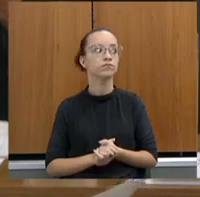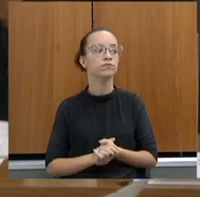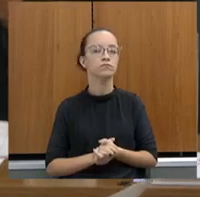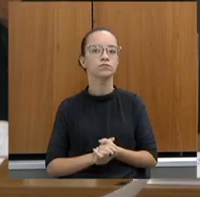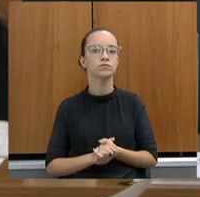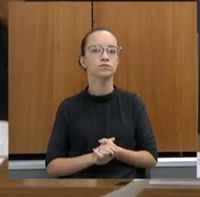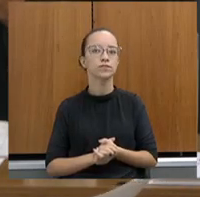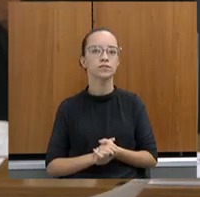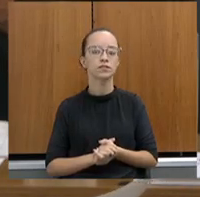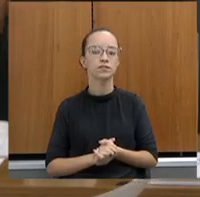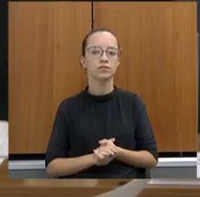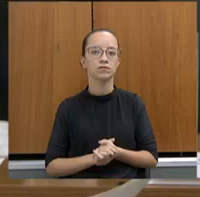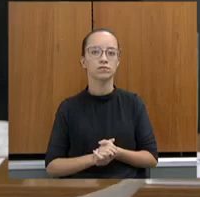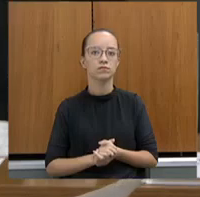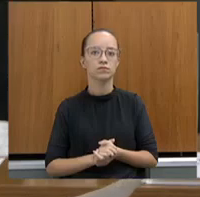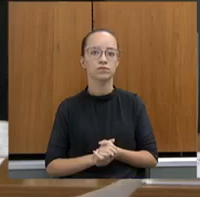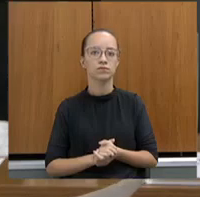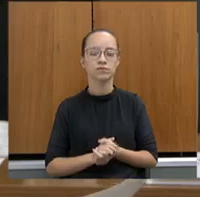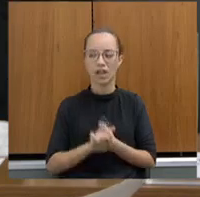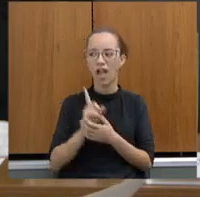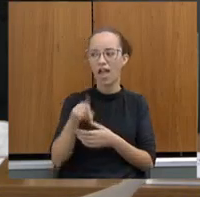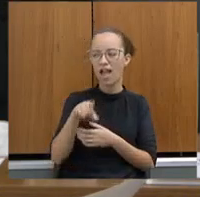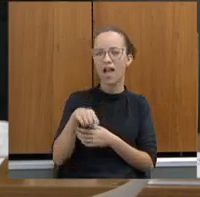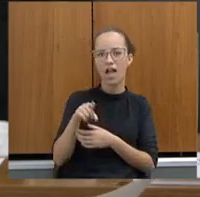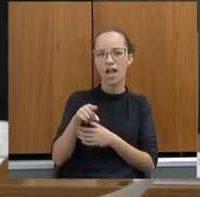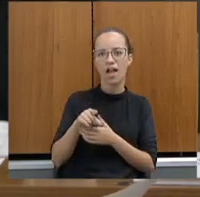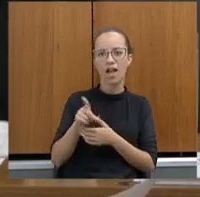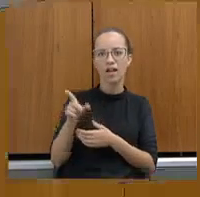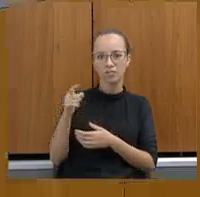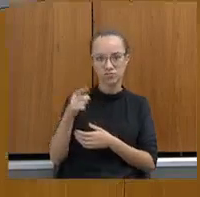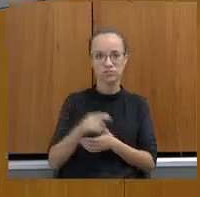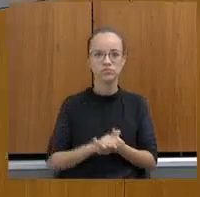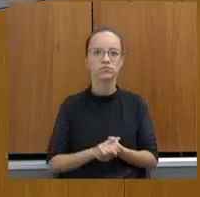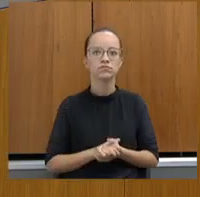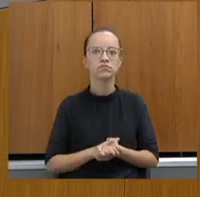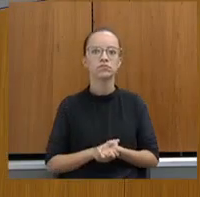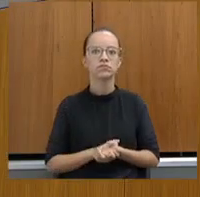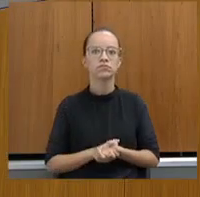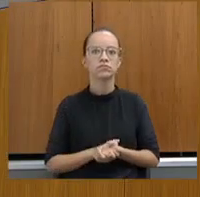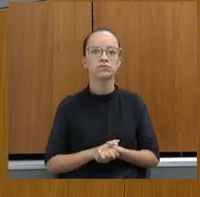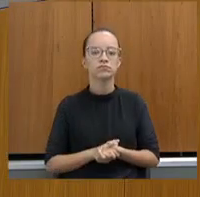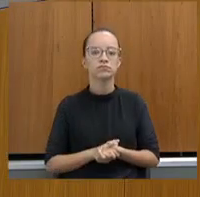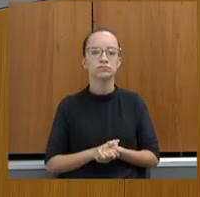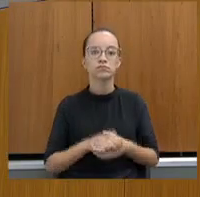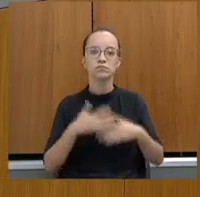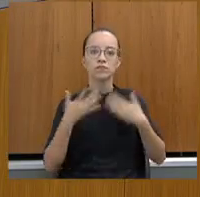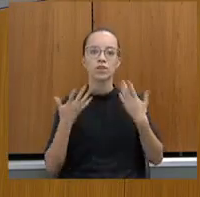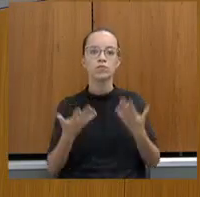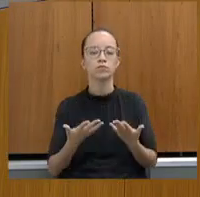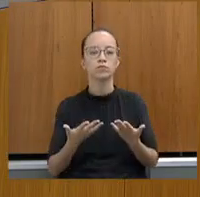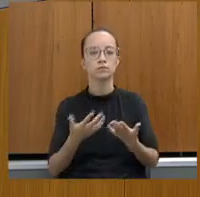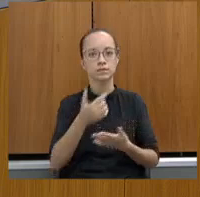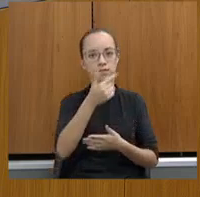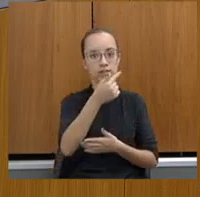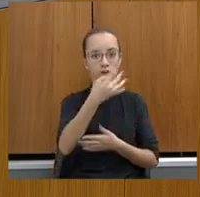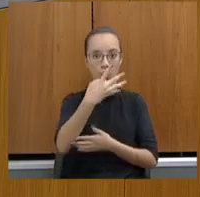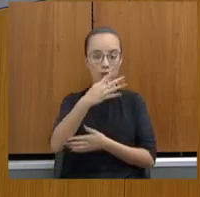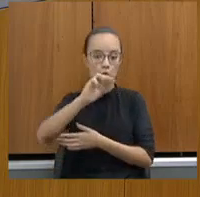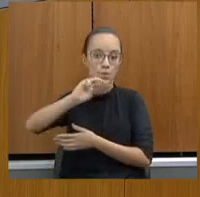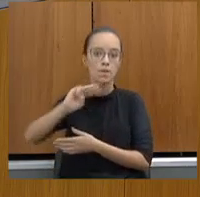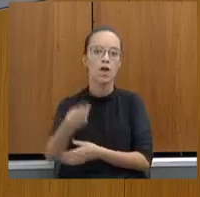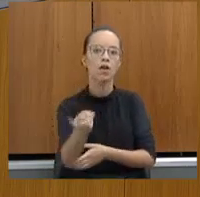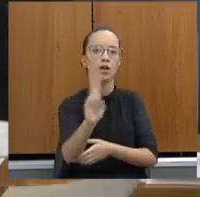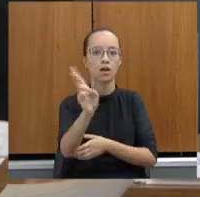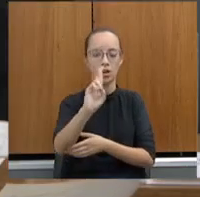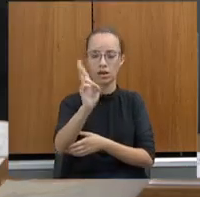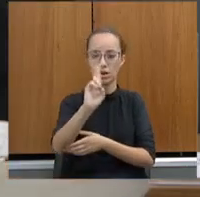Até fica nessa que eu estou falando, é dessa mesmo. Seresga Meireira também tinha cobrança. Sim. Então, são 74 milhões de reais